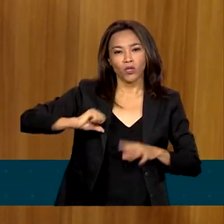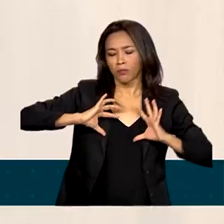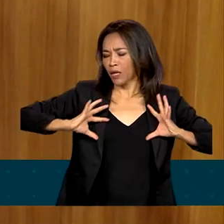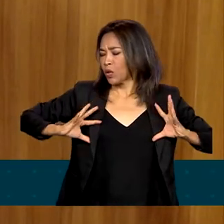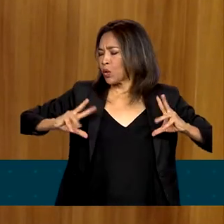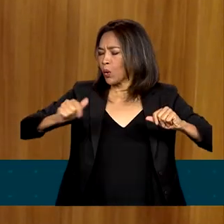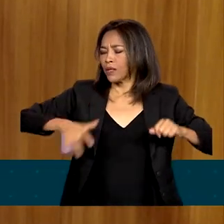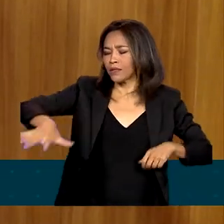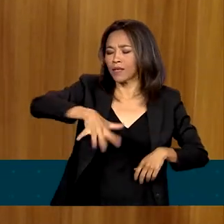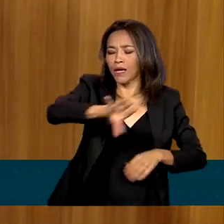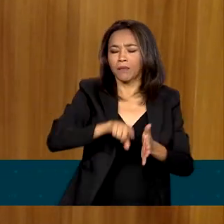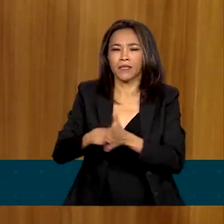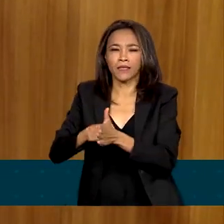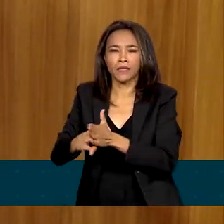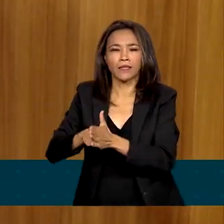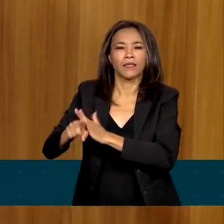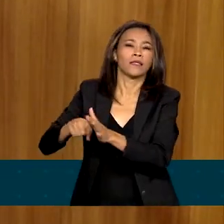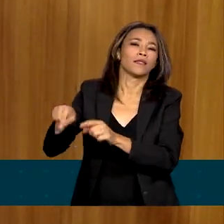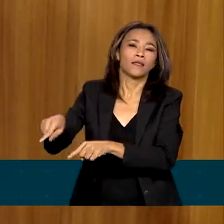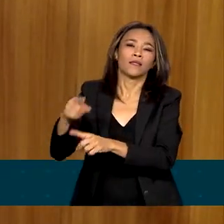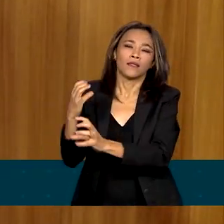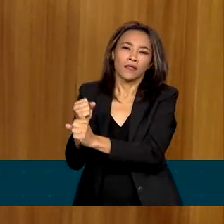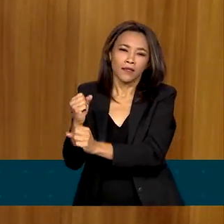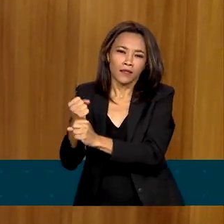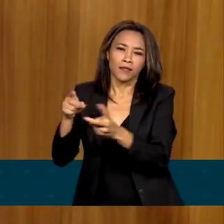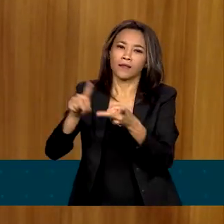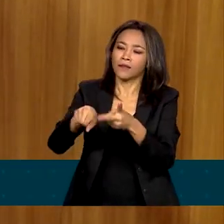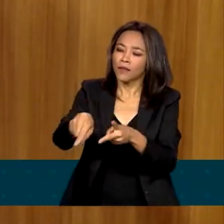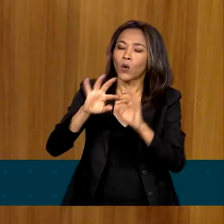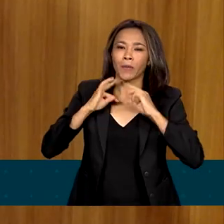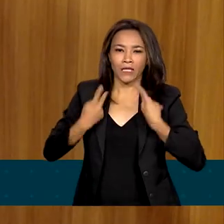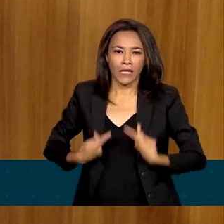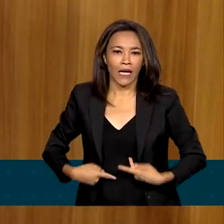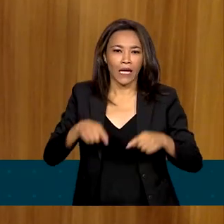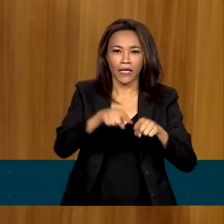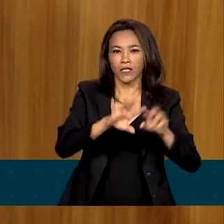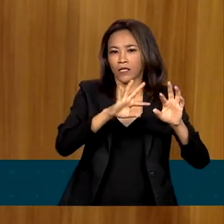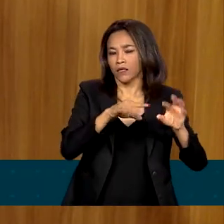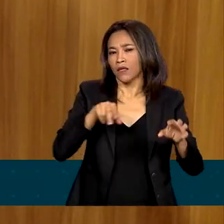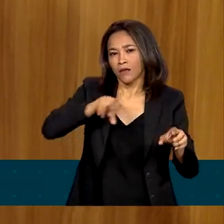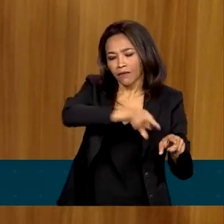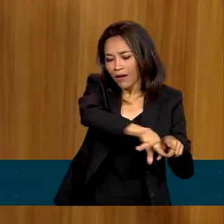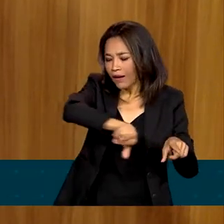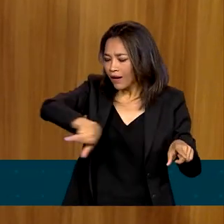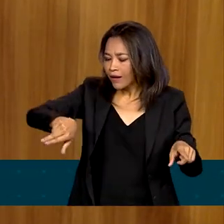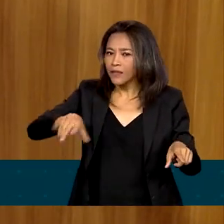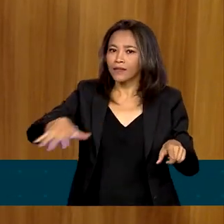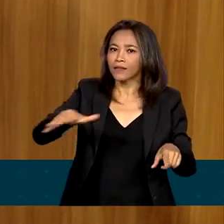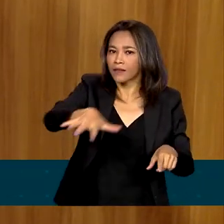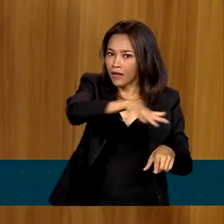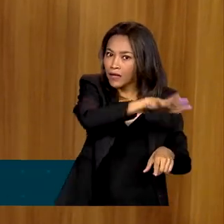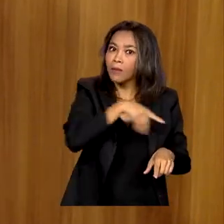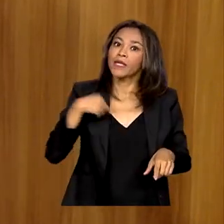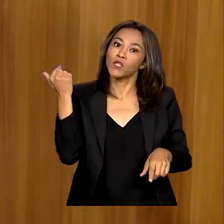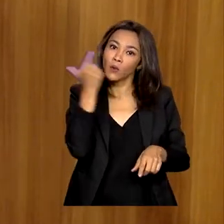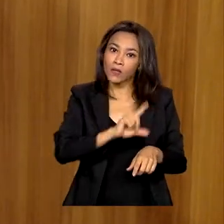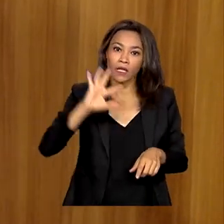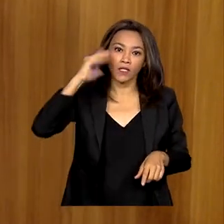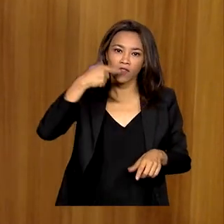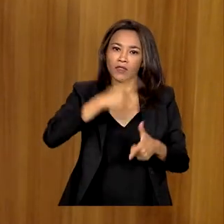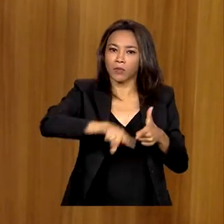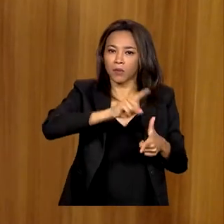do conhecimento das ciências exatas, das ciências da vida e também das humanidades para lidar com esses problemas complexos que nós temos, nacionais